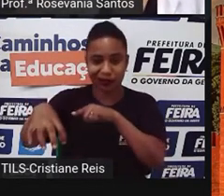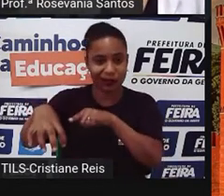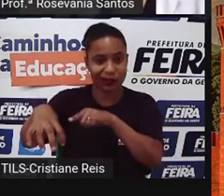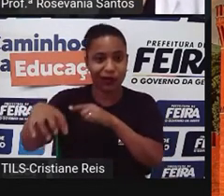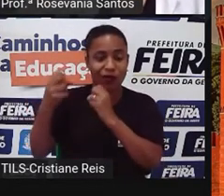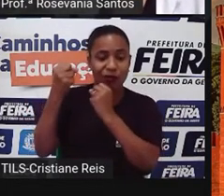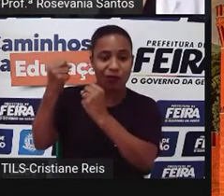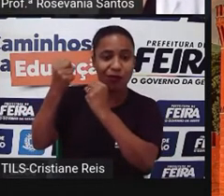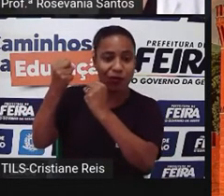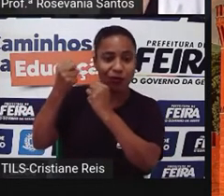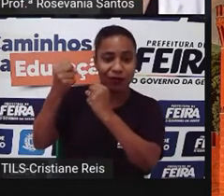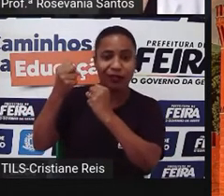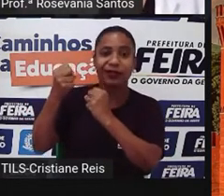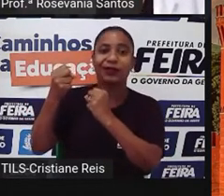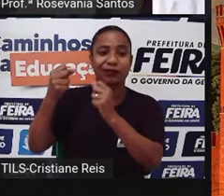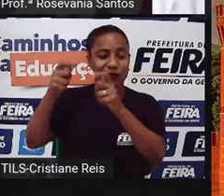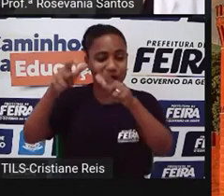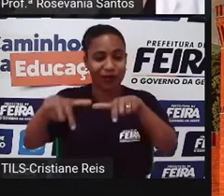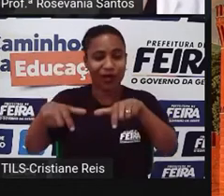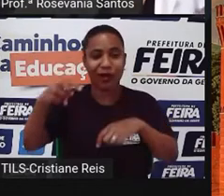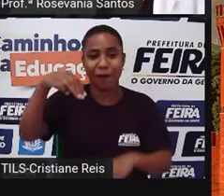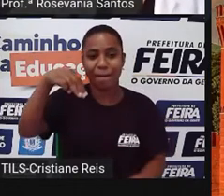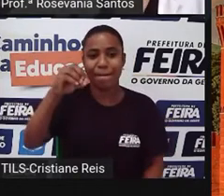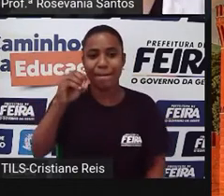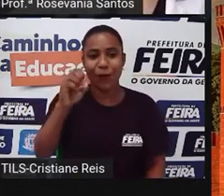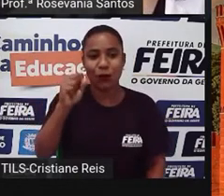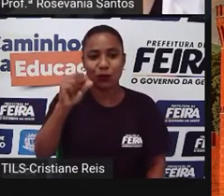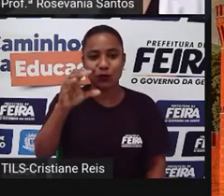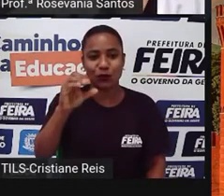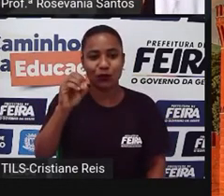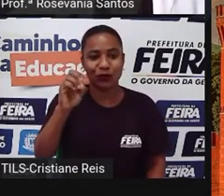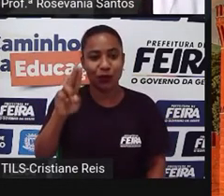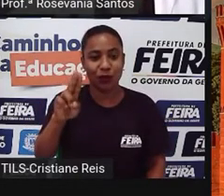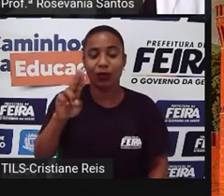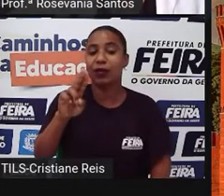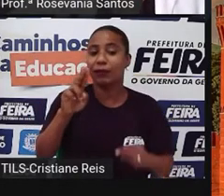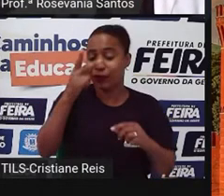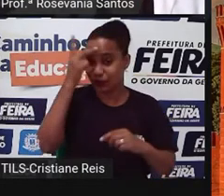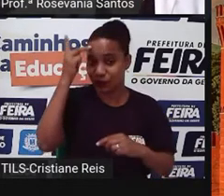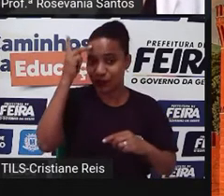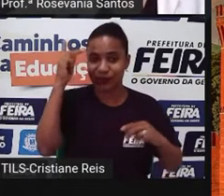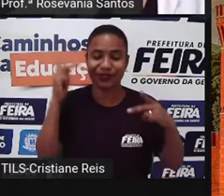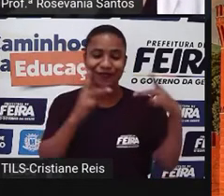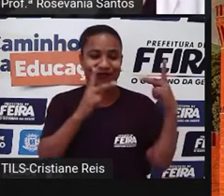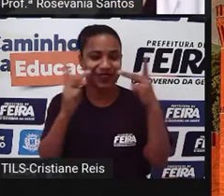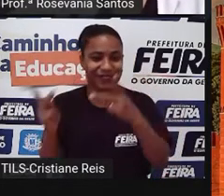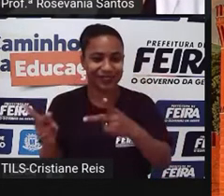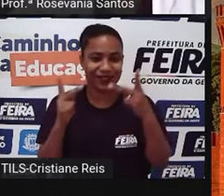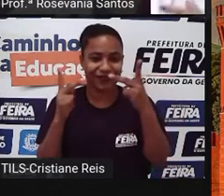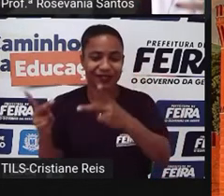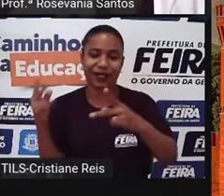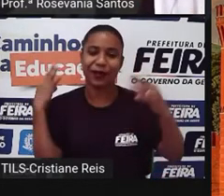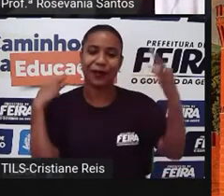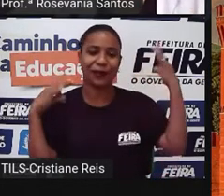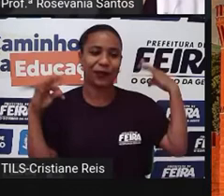essa abertura econômica, é um forte ponto turístico, muitas pessoas, né, visitam esse espaço, é muito bonito a arquitetura